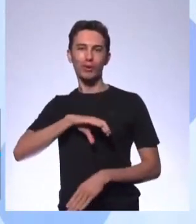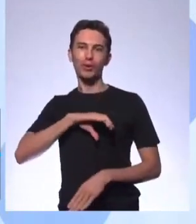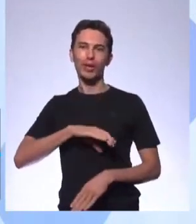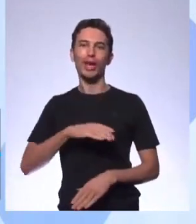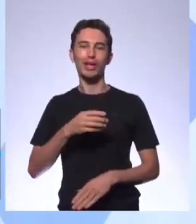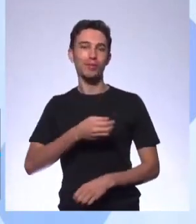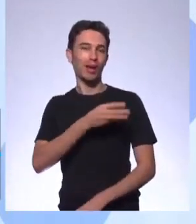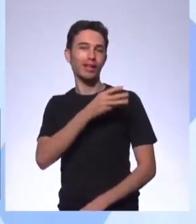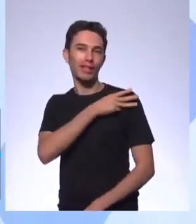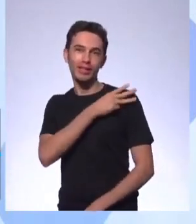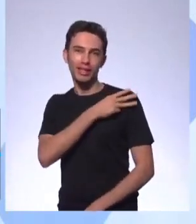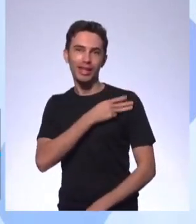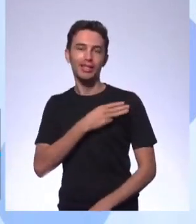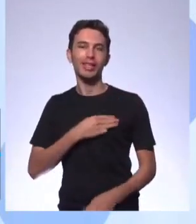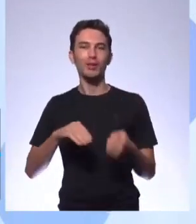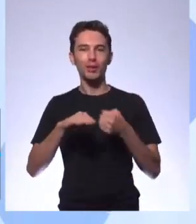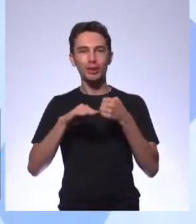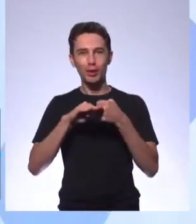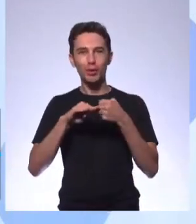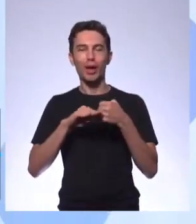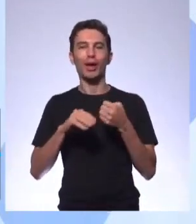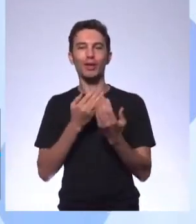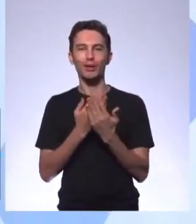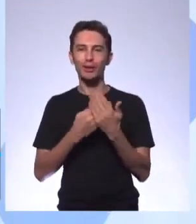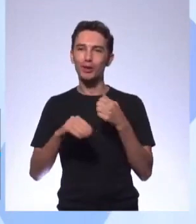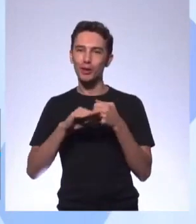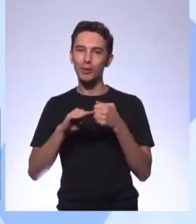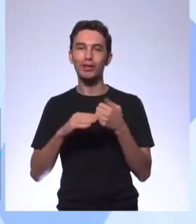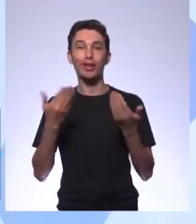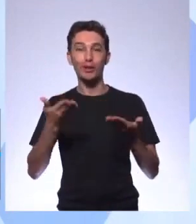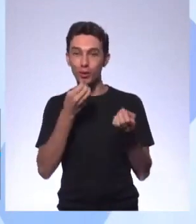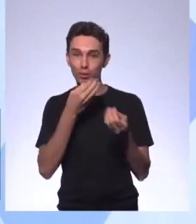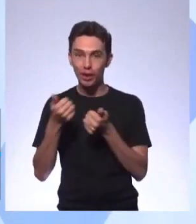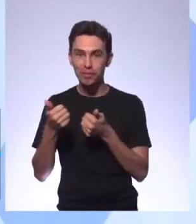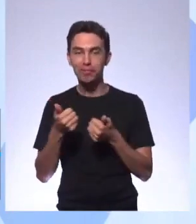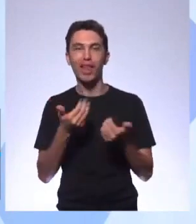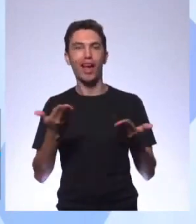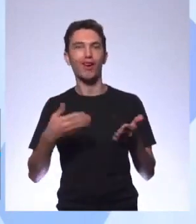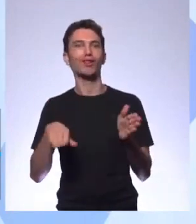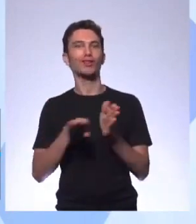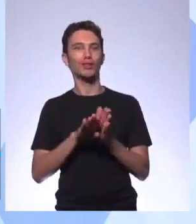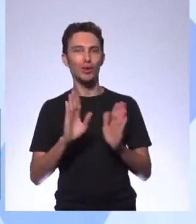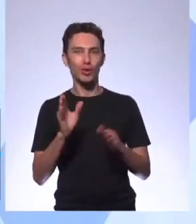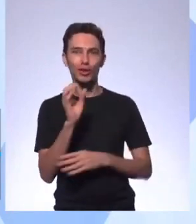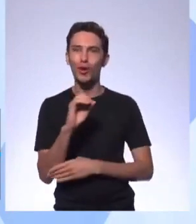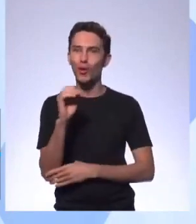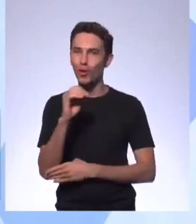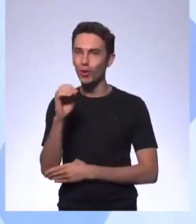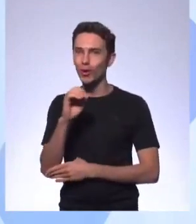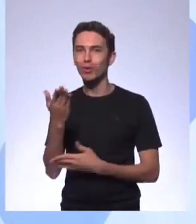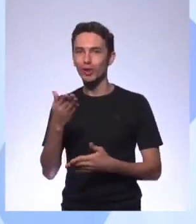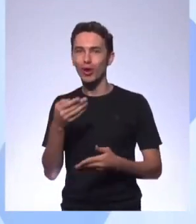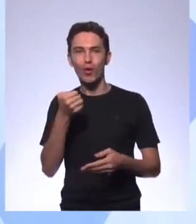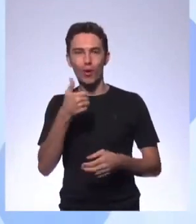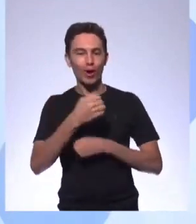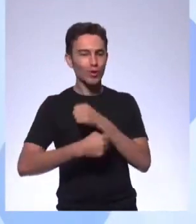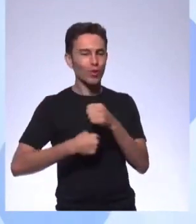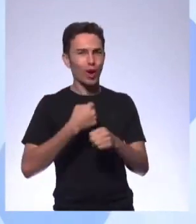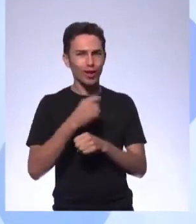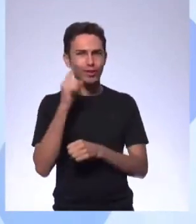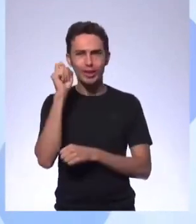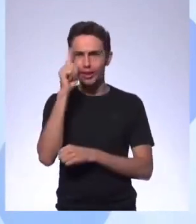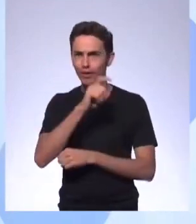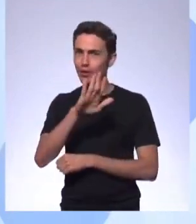para a terceira série do Ensino Médio. Tudo bem com vocês? Chegamos a outubro e o ano está indo para o final, um ano difícil,